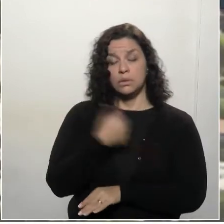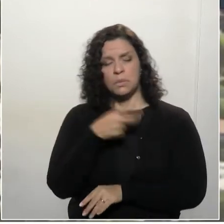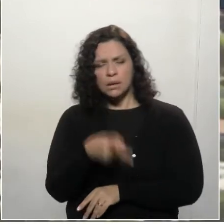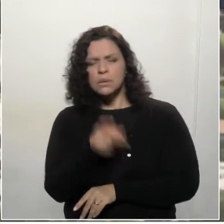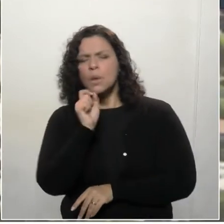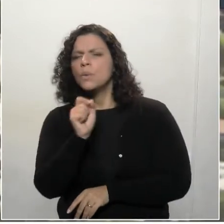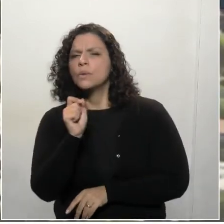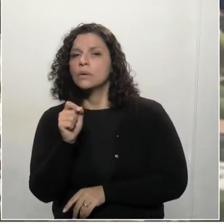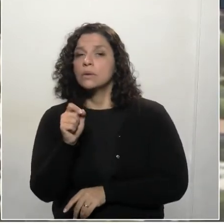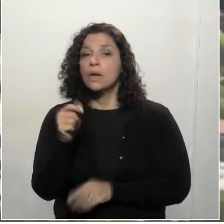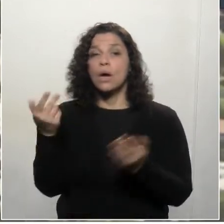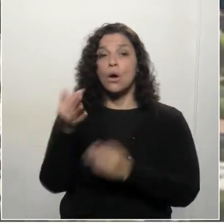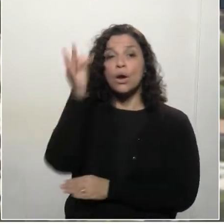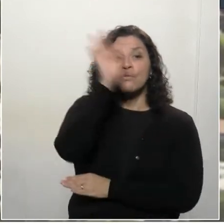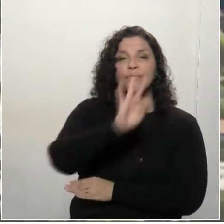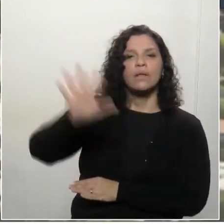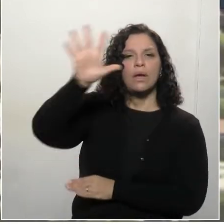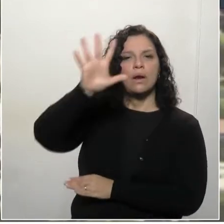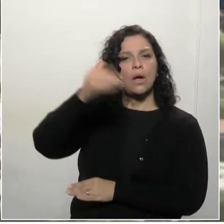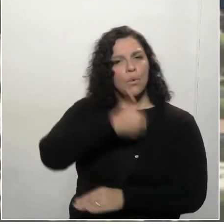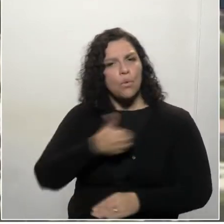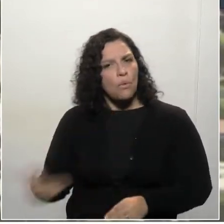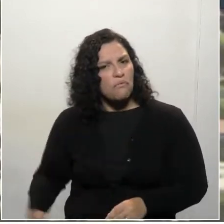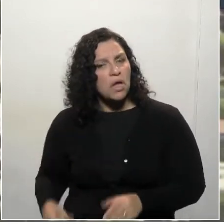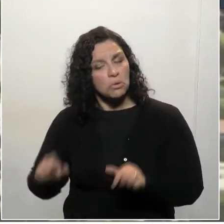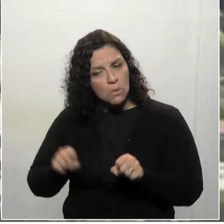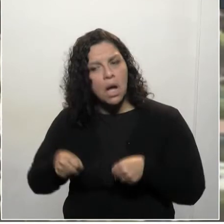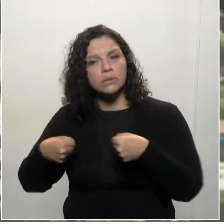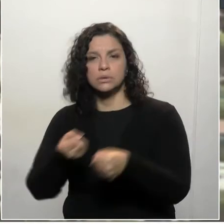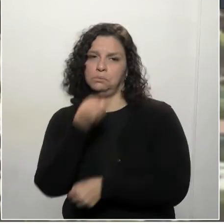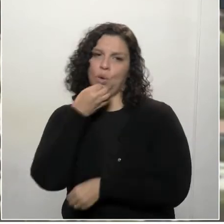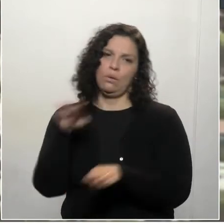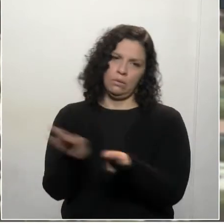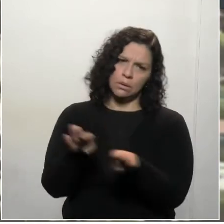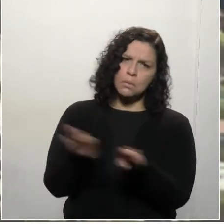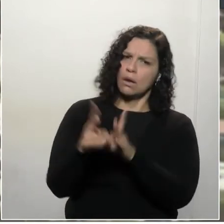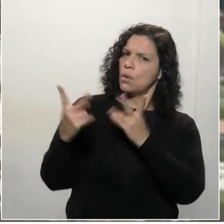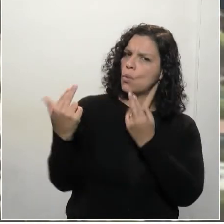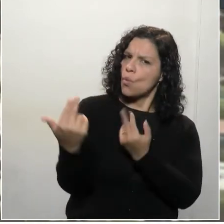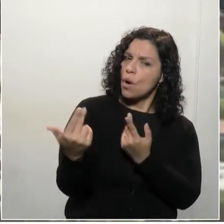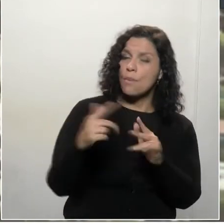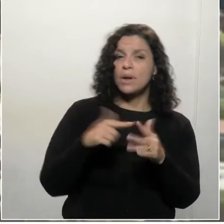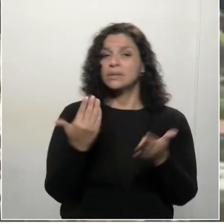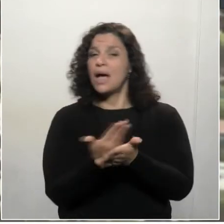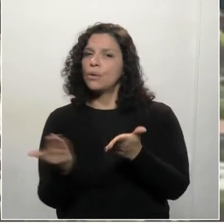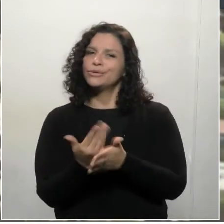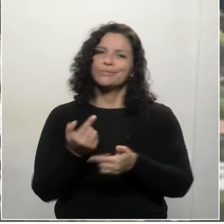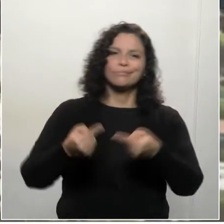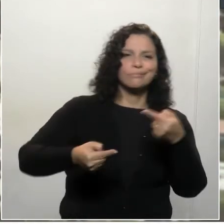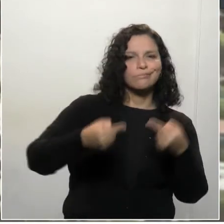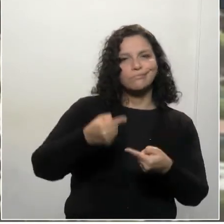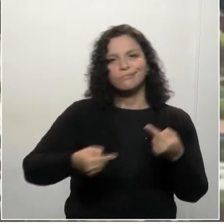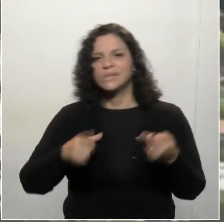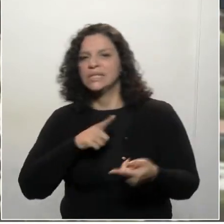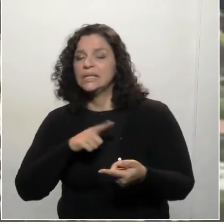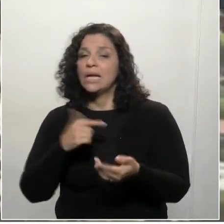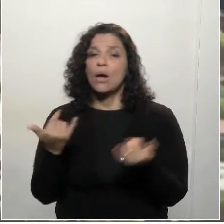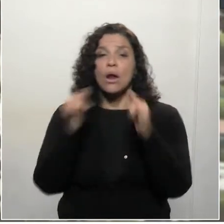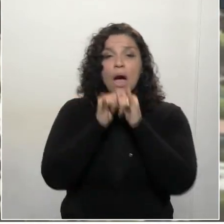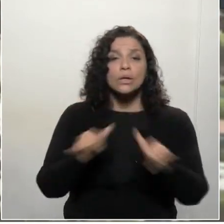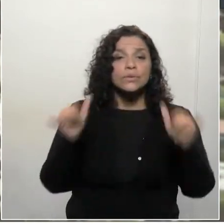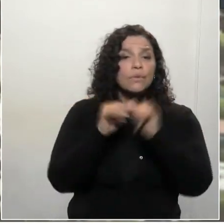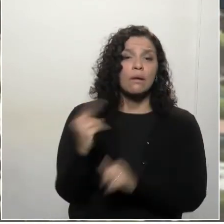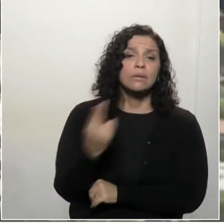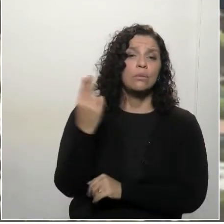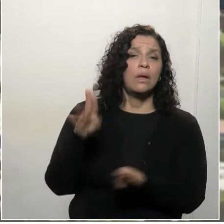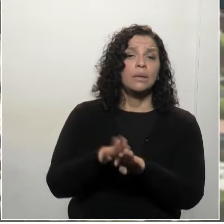aonde o governo federal também agiu e agiu bem. Agora, por conta de outras polêmicas, ele não consegue nem divulgar